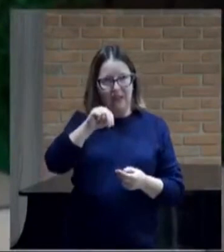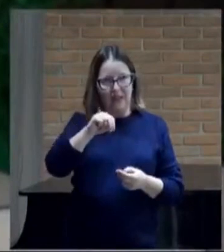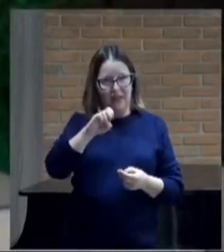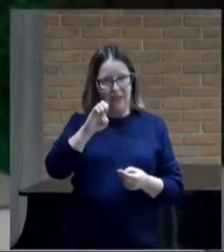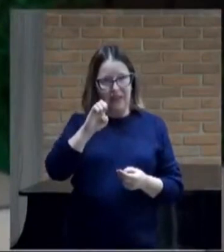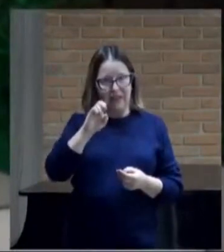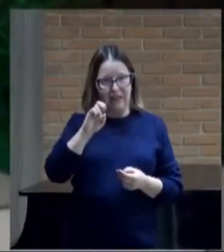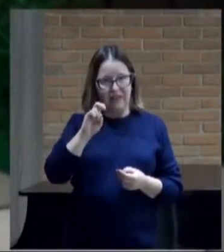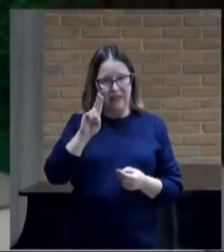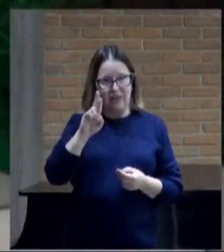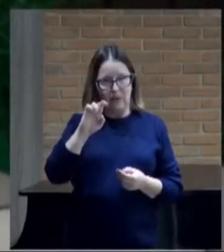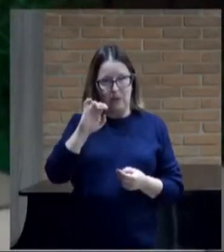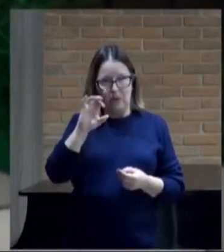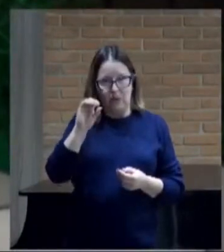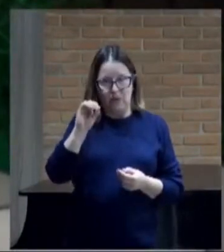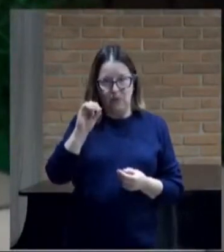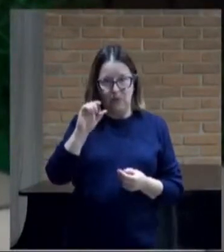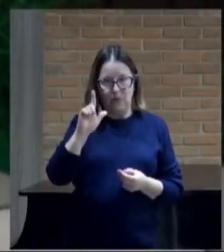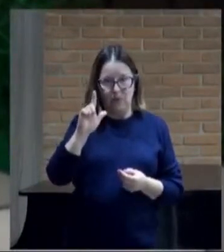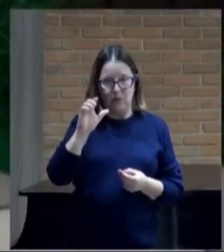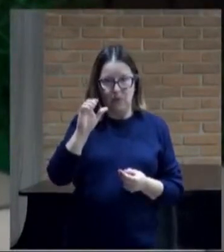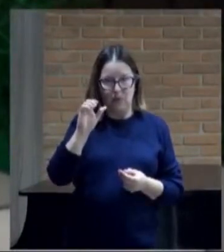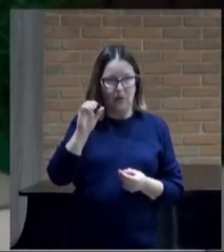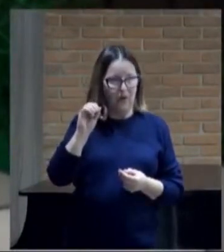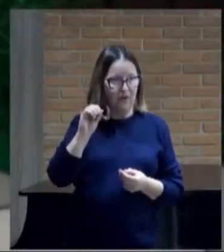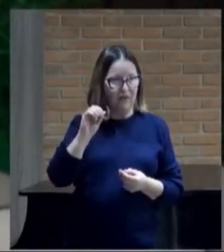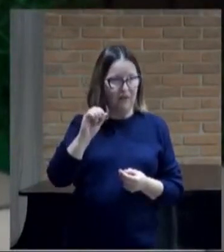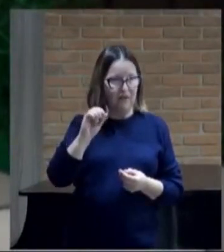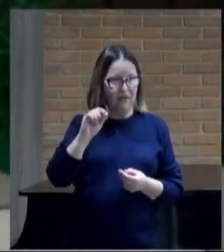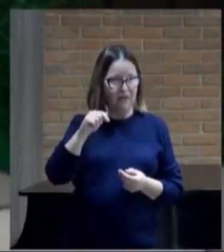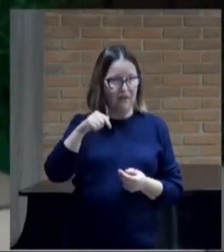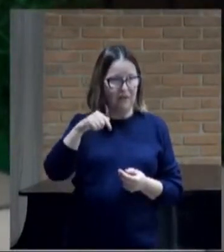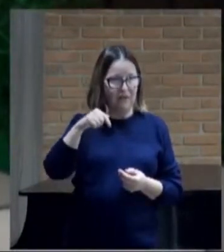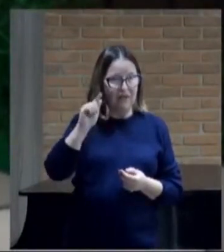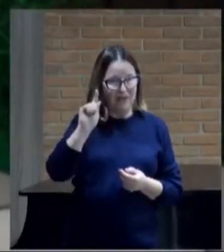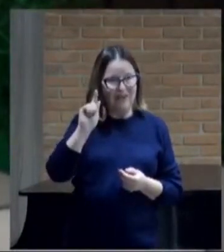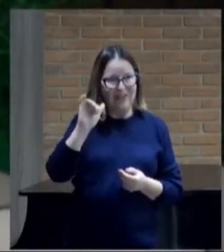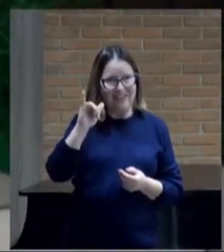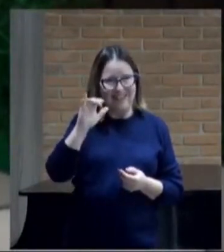quem afunda no sofá afunda na sua vida